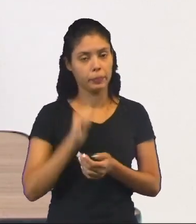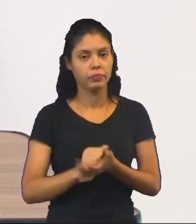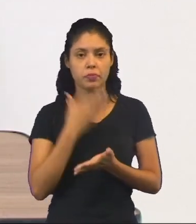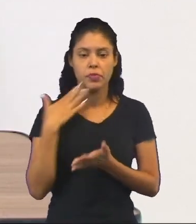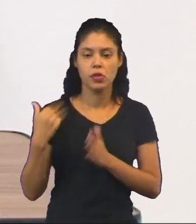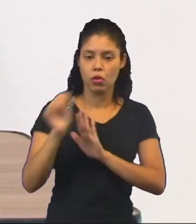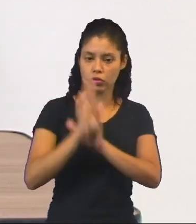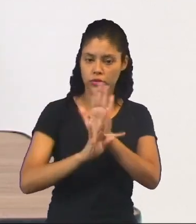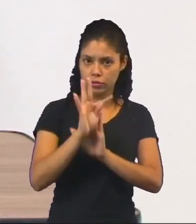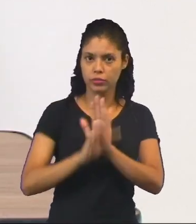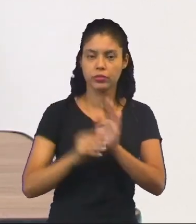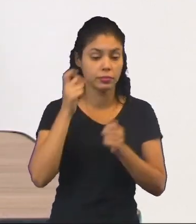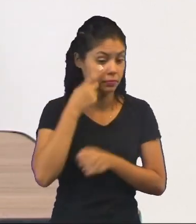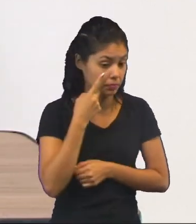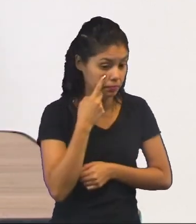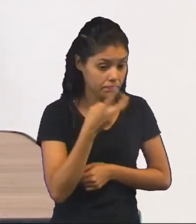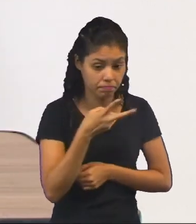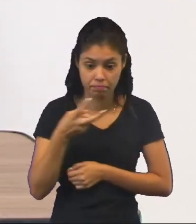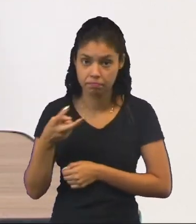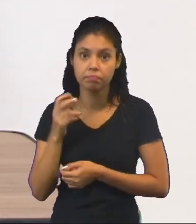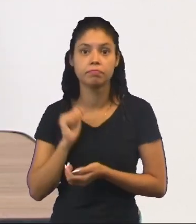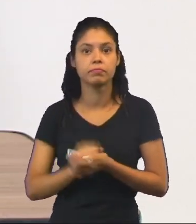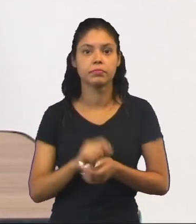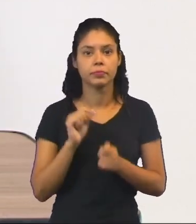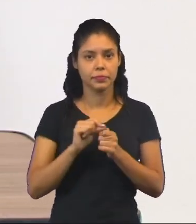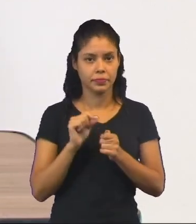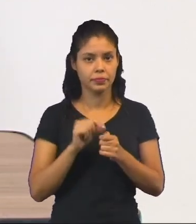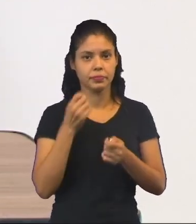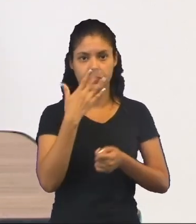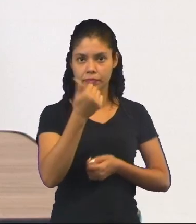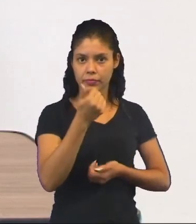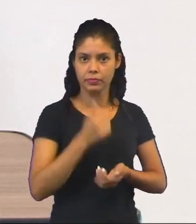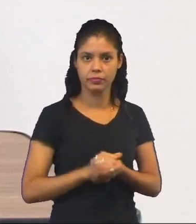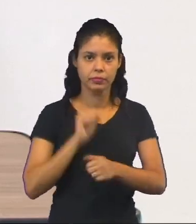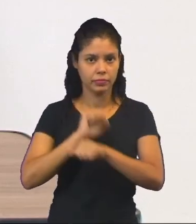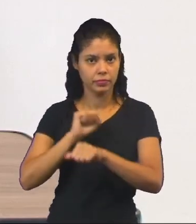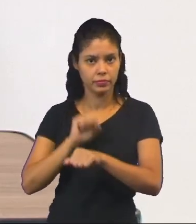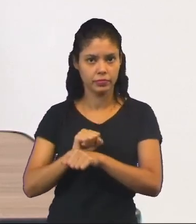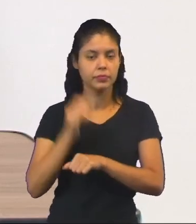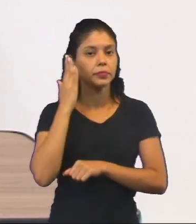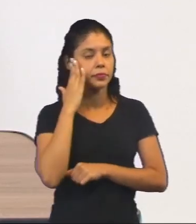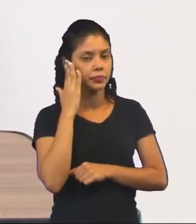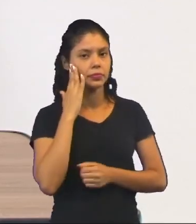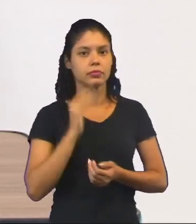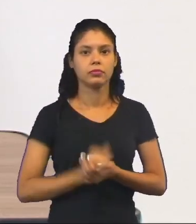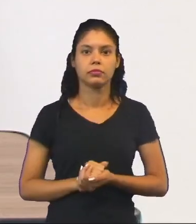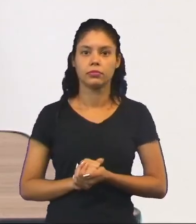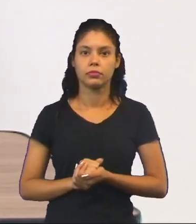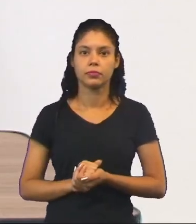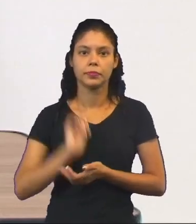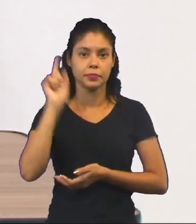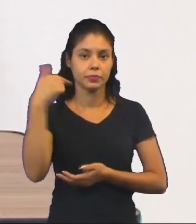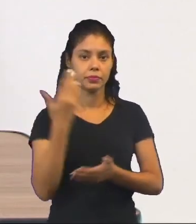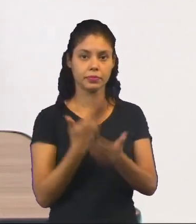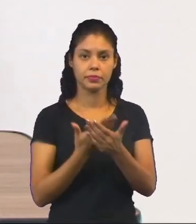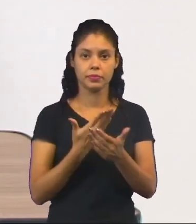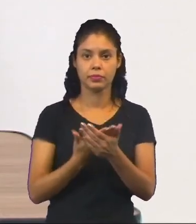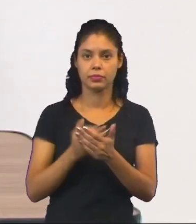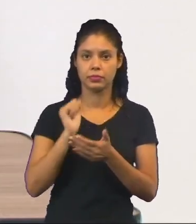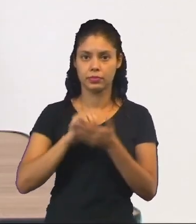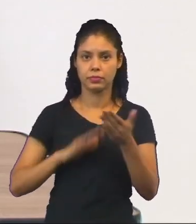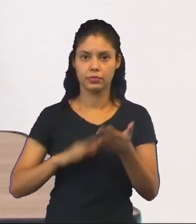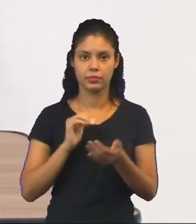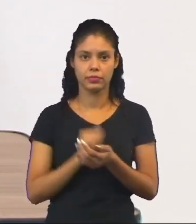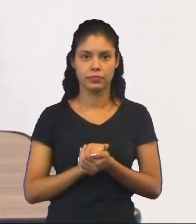tornar o texto um pouco mais interessante, é claro, para quem for ler. Tá bom? Espero que você tenha compreendido. A aguarda na próxima aula com outras